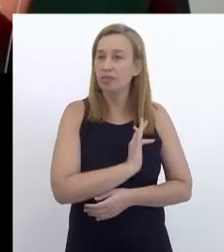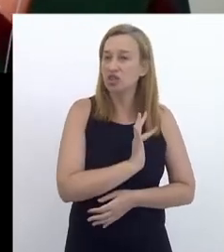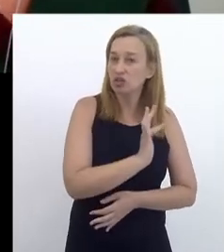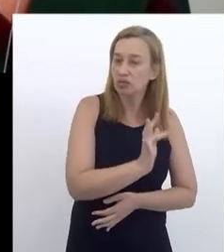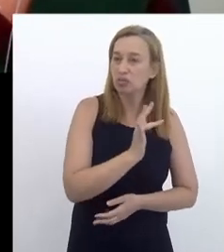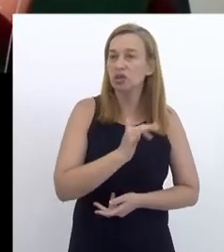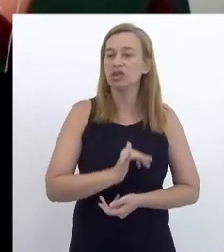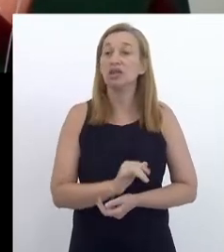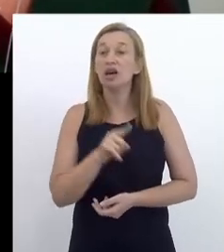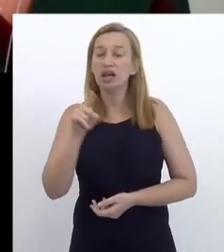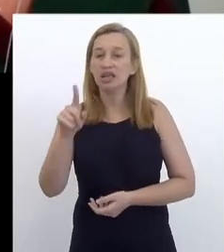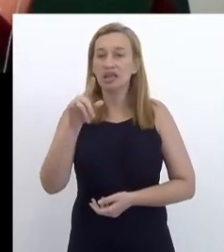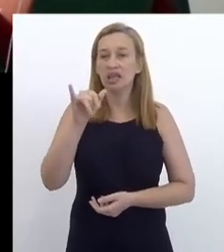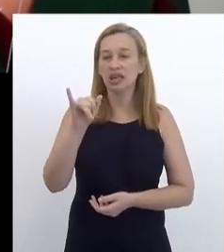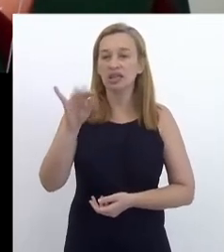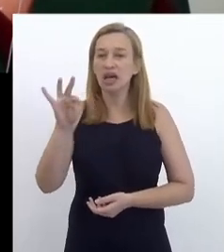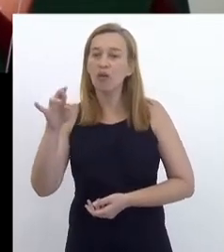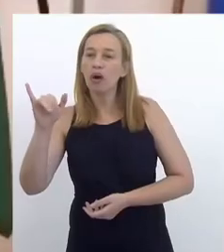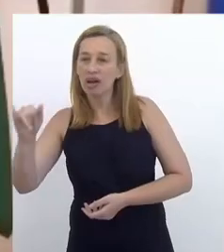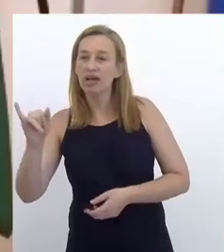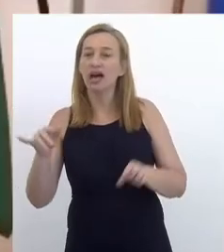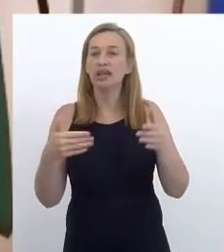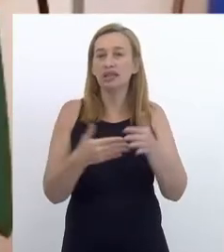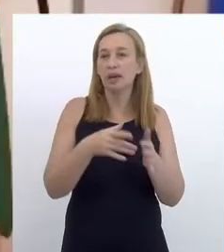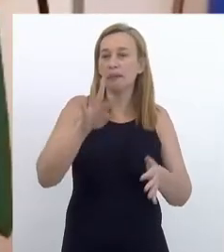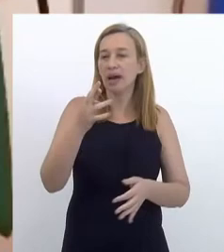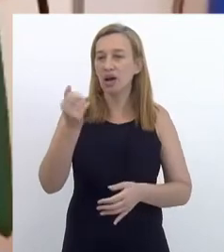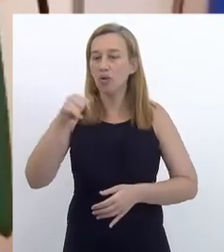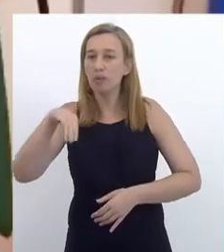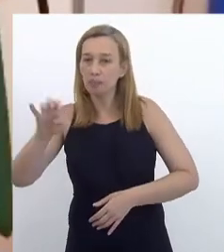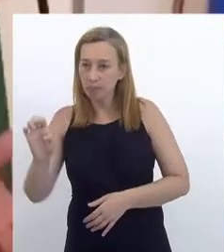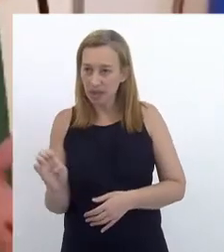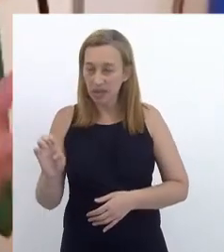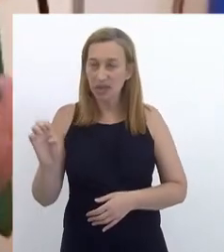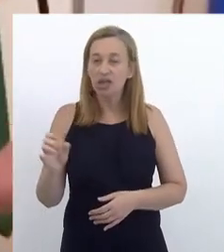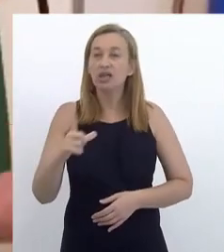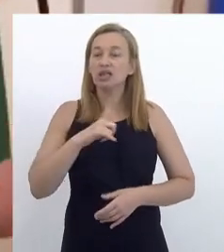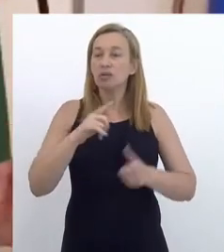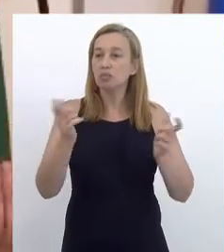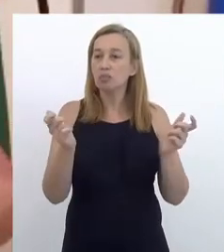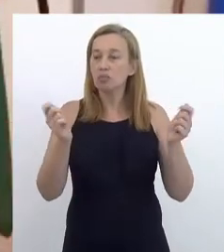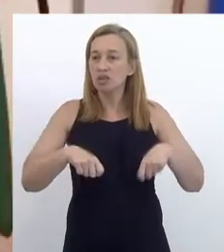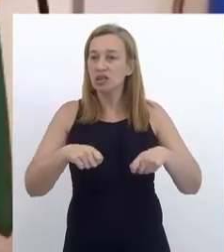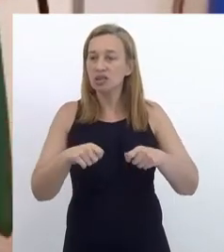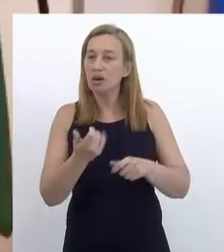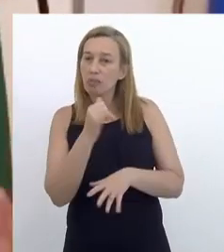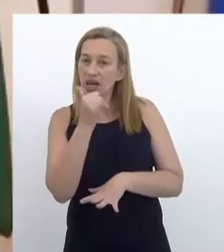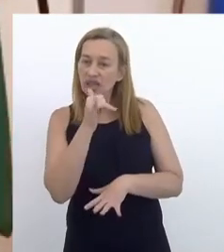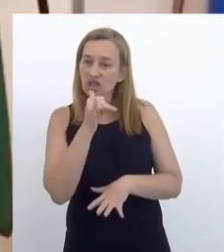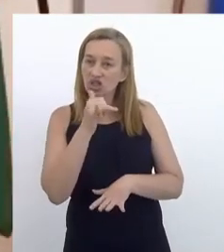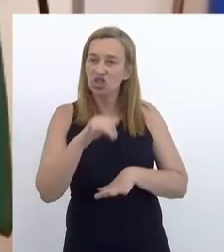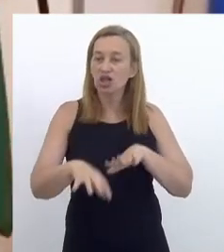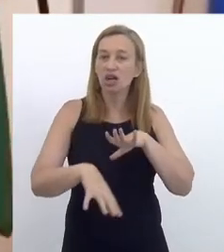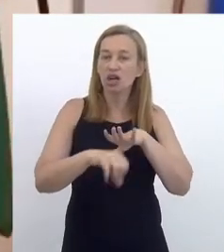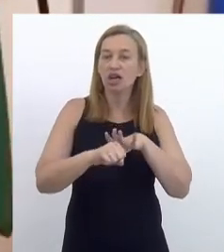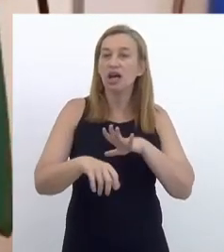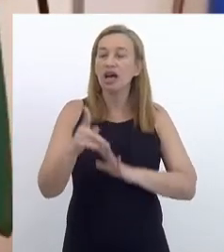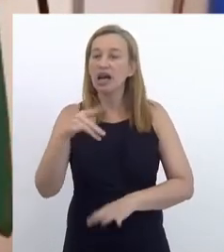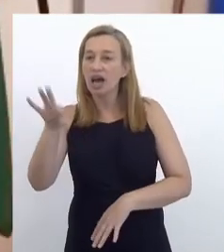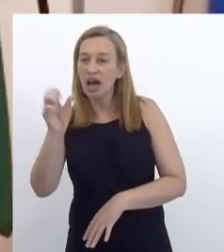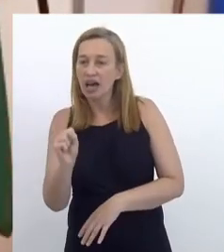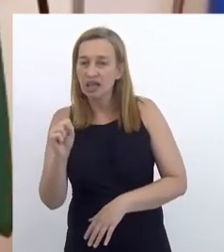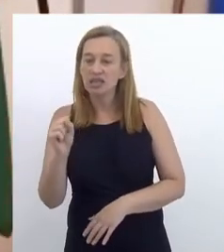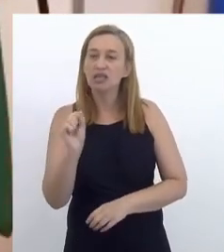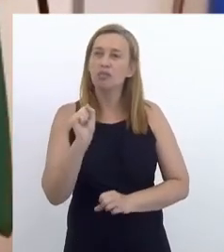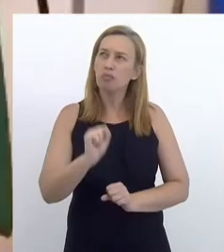Fluminense, ali de Itaguaí, até Paracambi. Nós temos potencial para injetar energia. Geralmente, o gás produzido, você